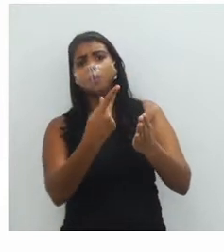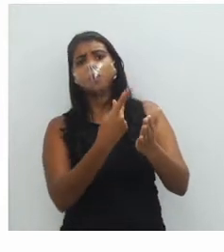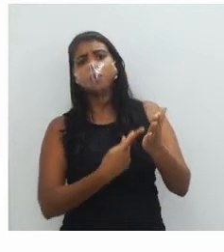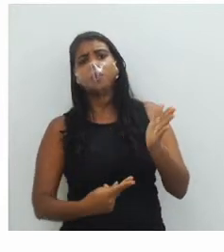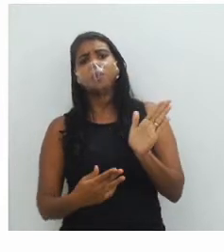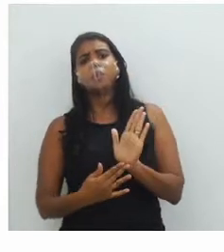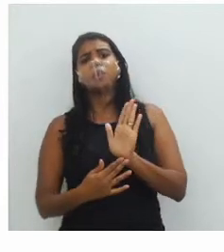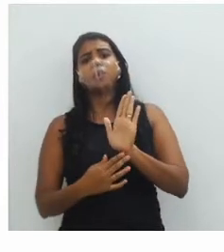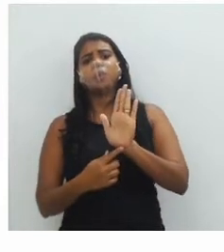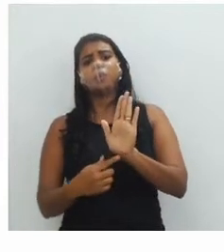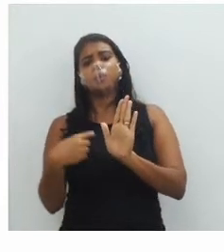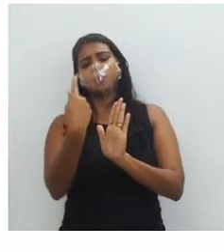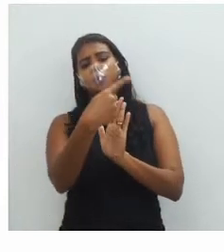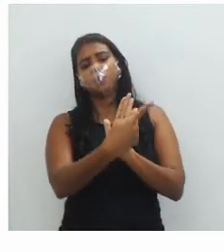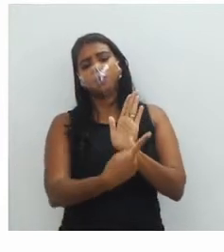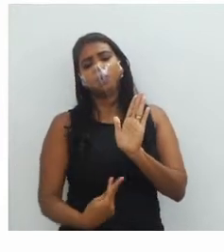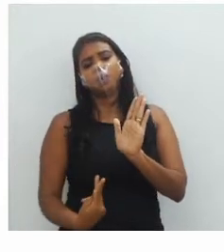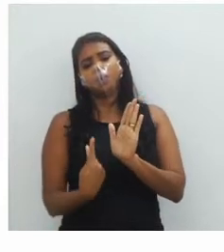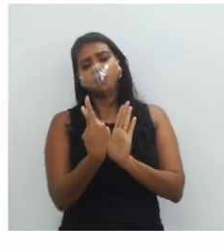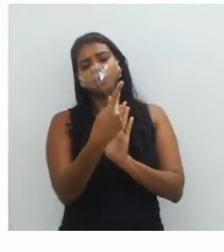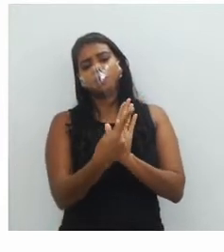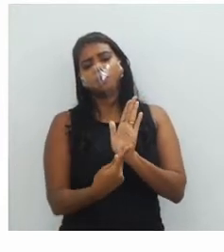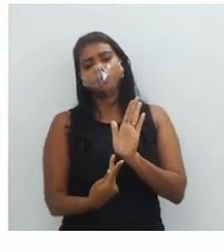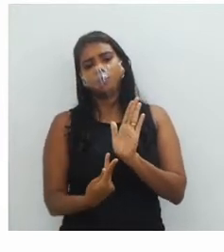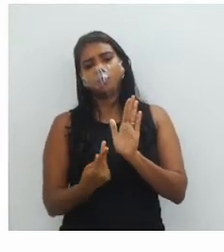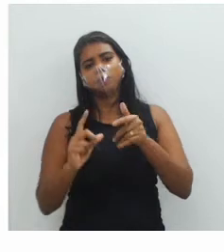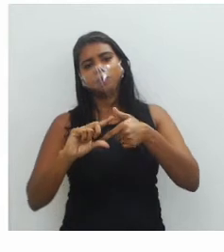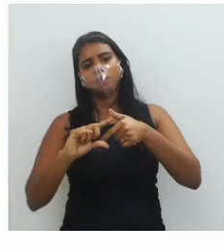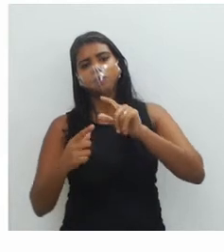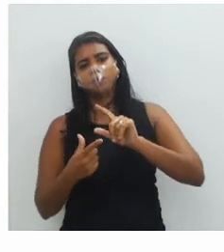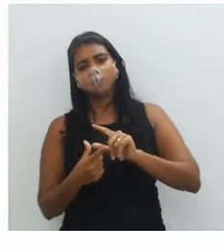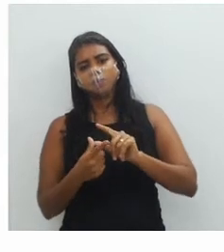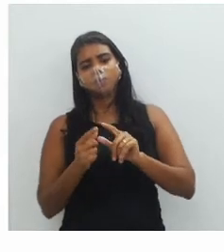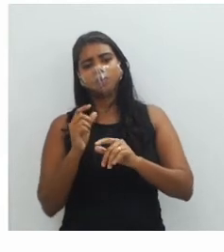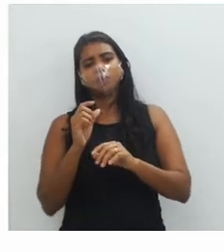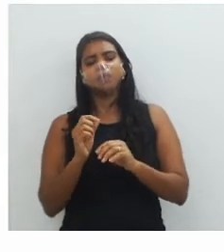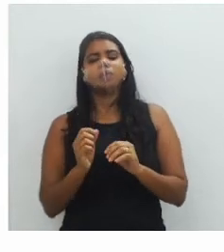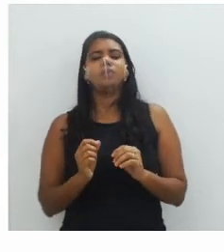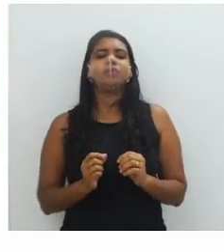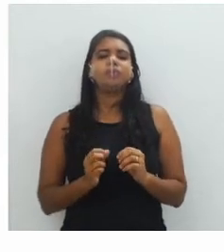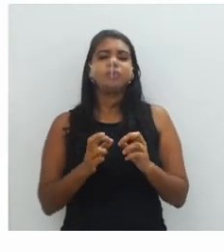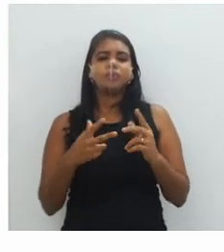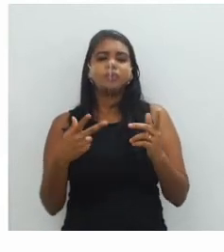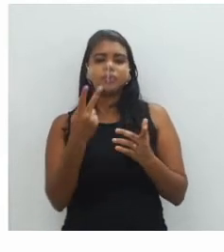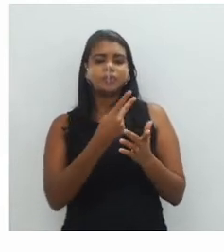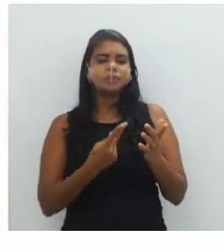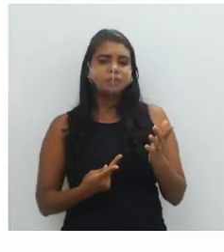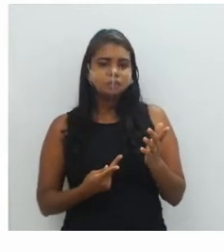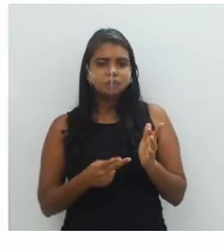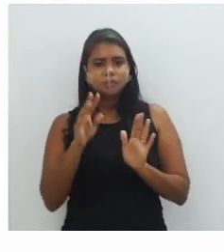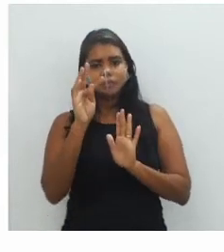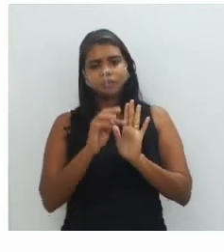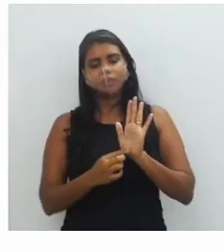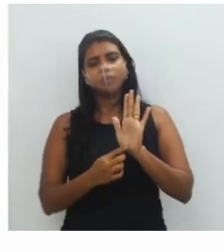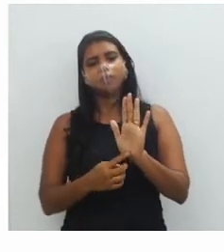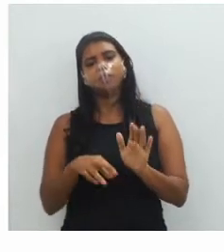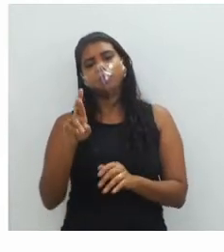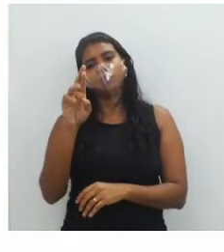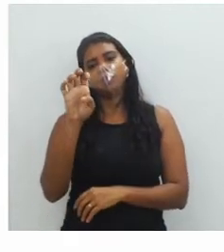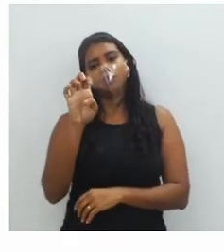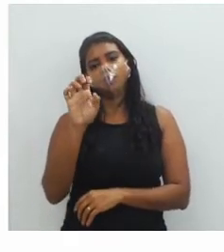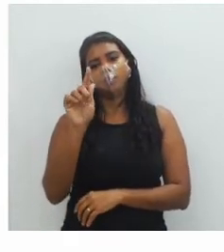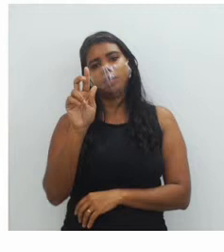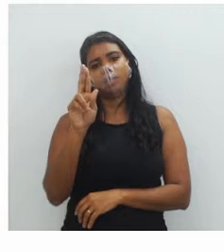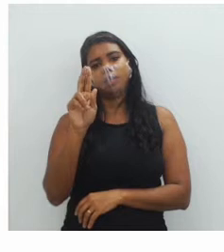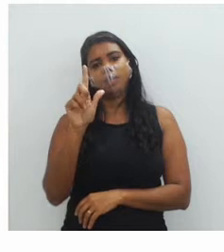Então, ela cria um padrão, um padrão de formas. Então, essa é uma textura regular, né? Se a